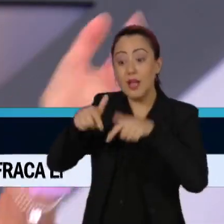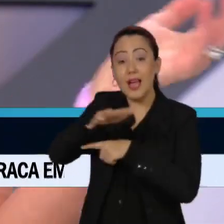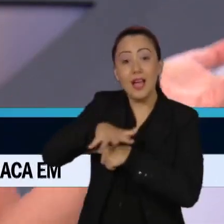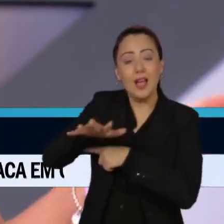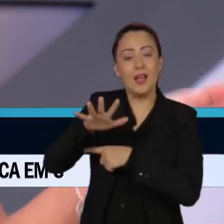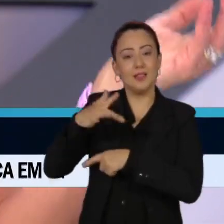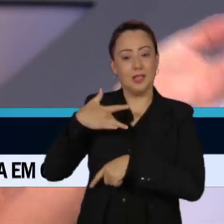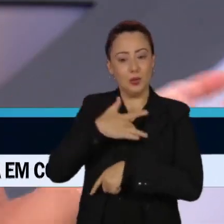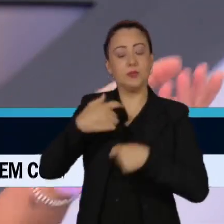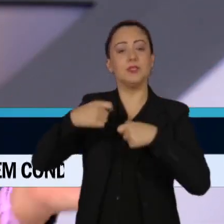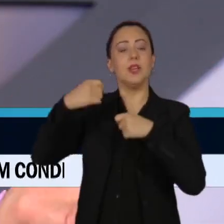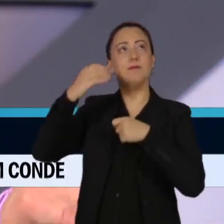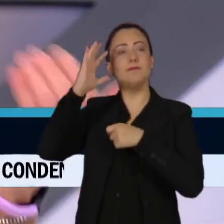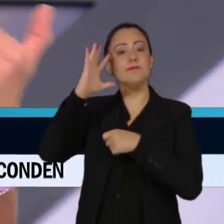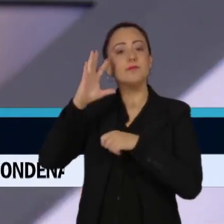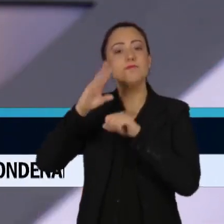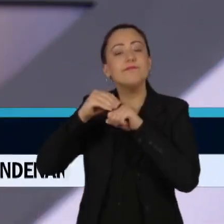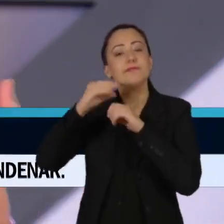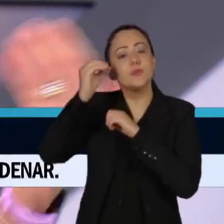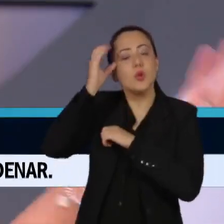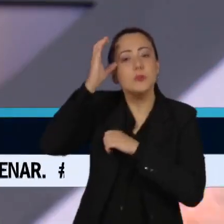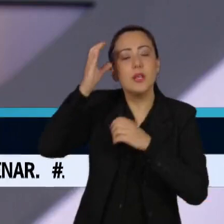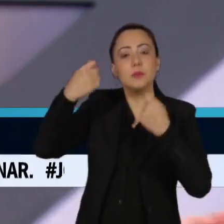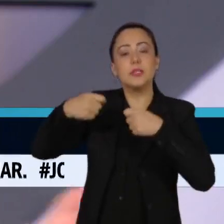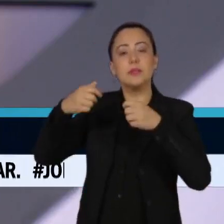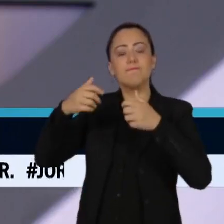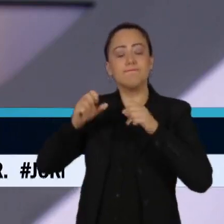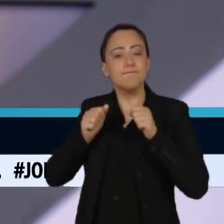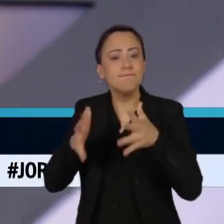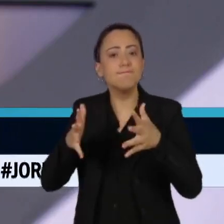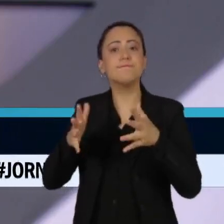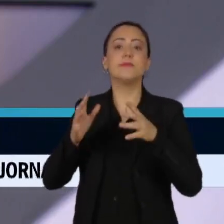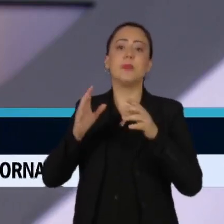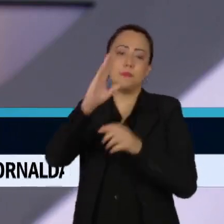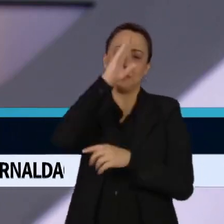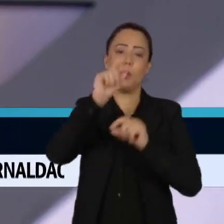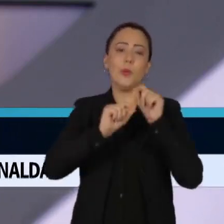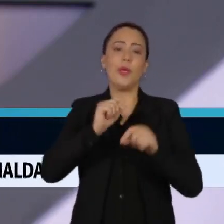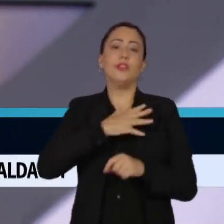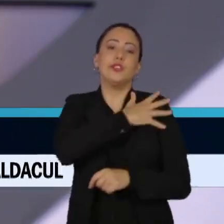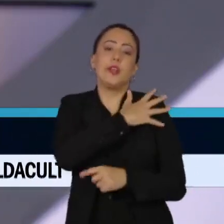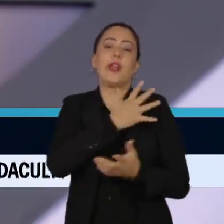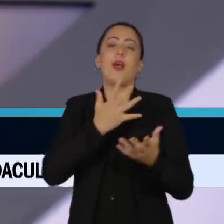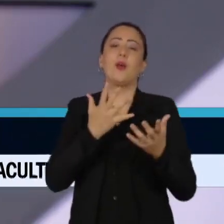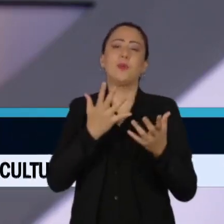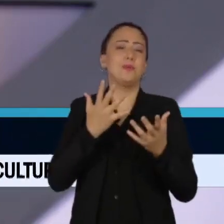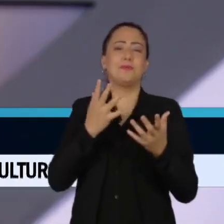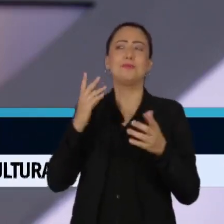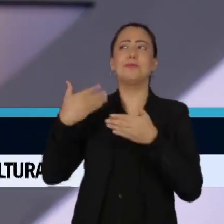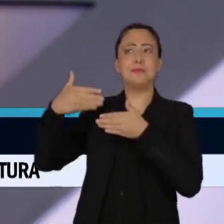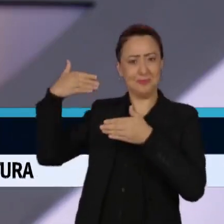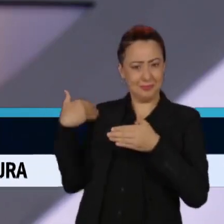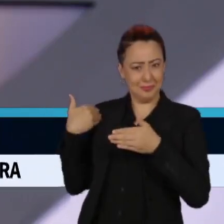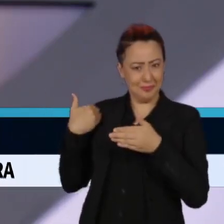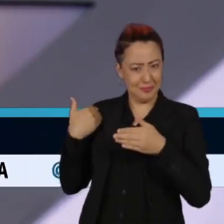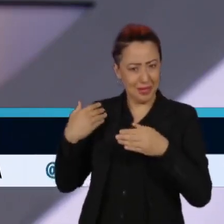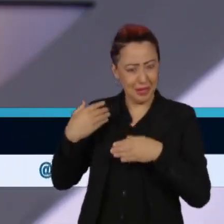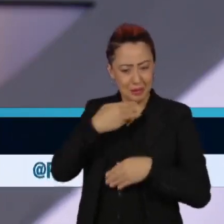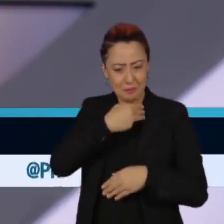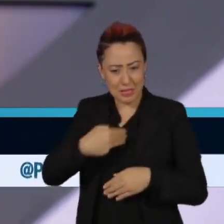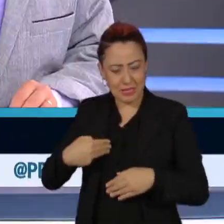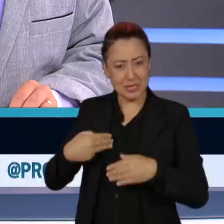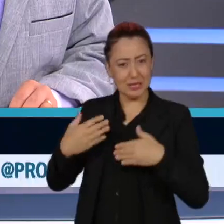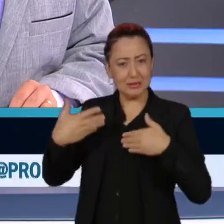bom e pelo menos essa experiência no Ministério da Saúde na época do general Pazueiro foi um desastre do ponto de vista de